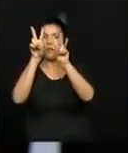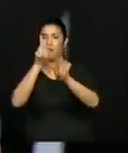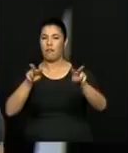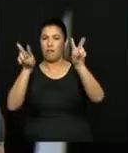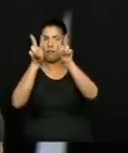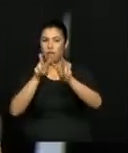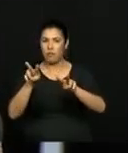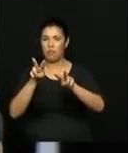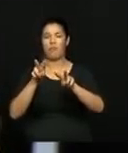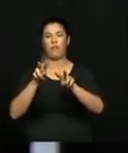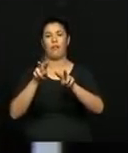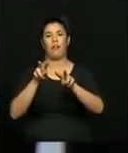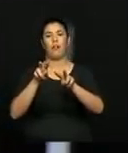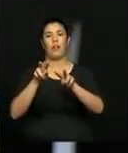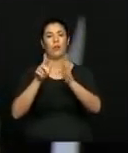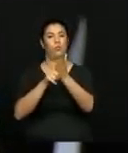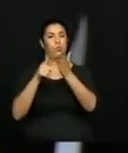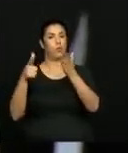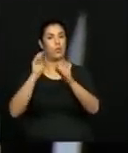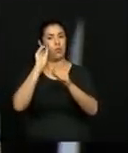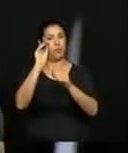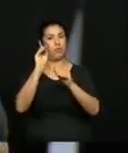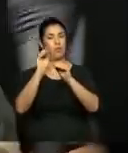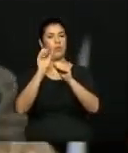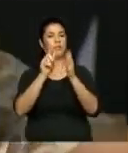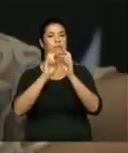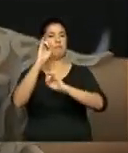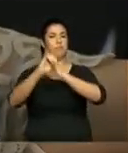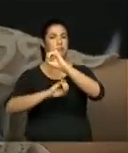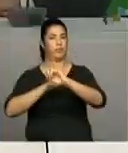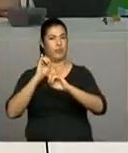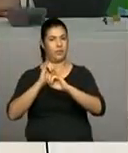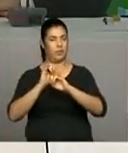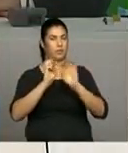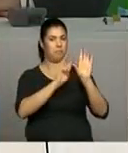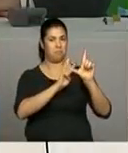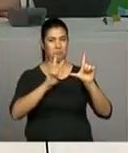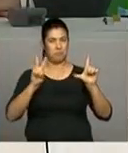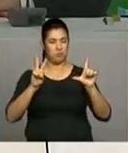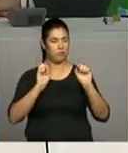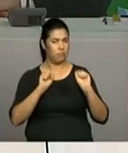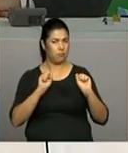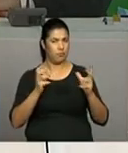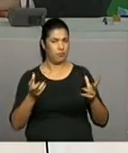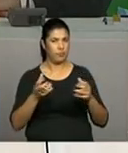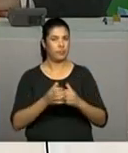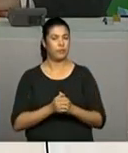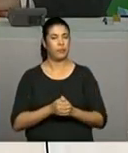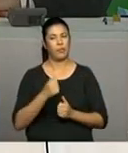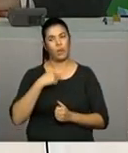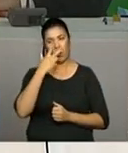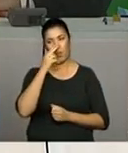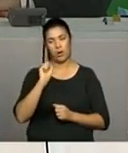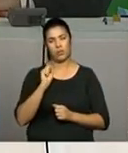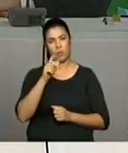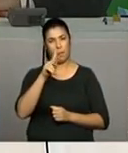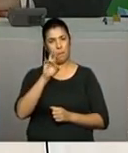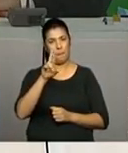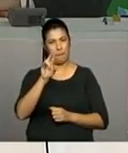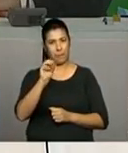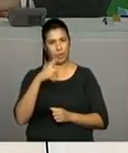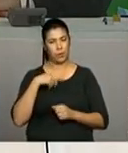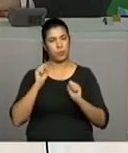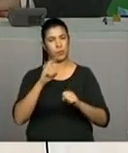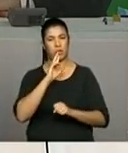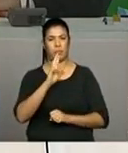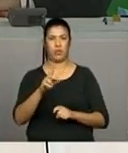impresso para buscar as informações na internet. Acho que o melhor indicador disso, Pedro pode me completar, mas é o fato que você ainda tem uma